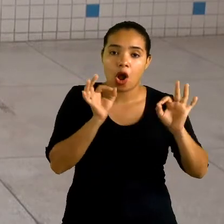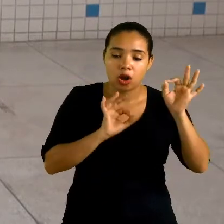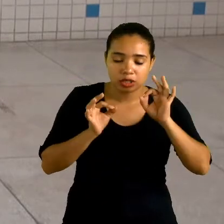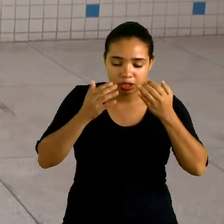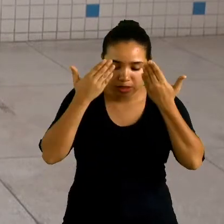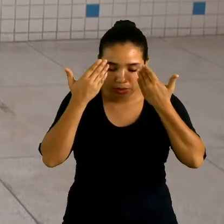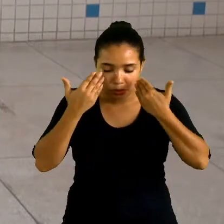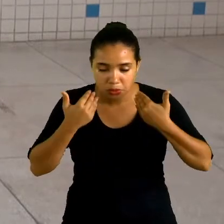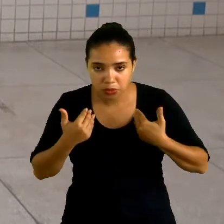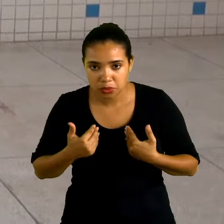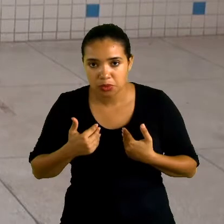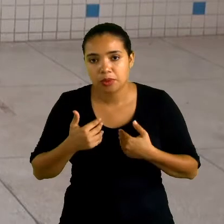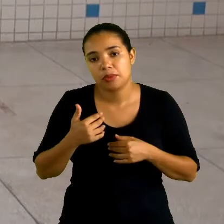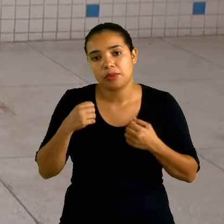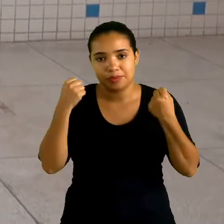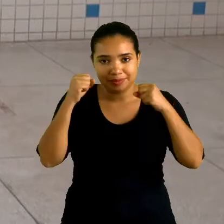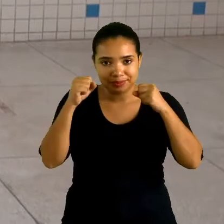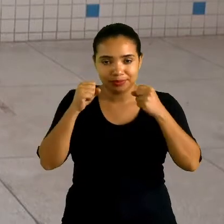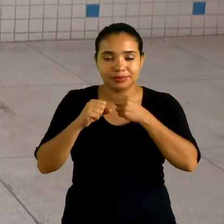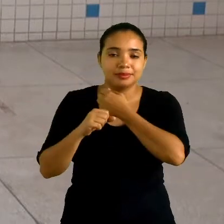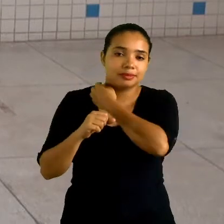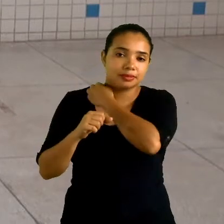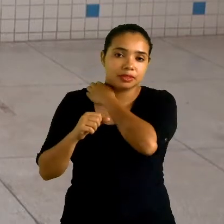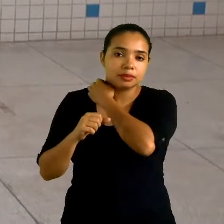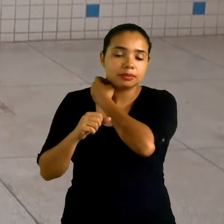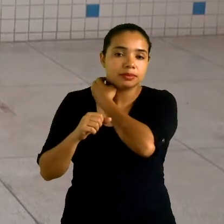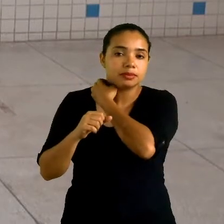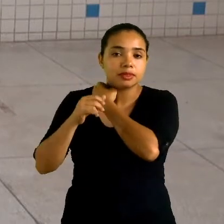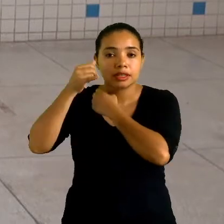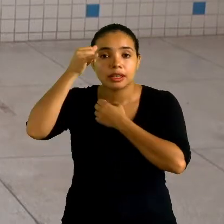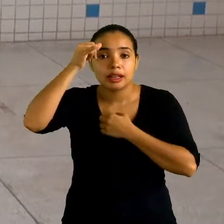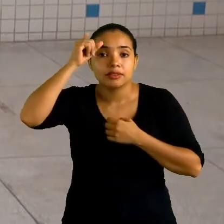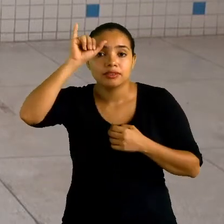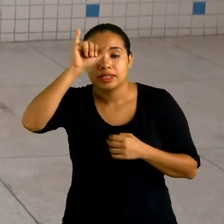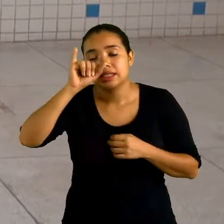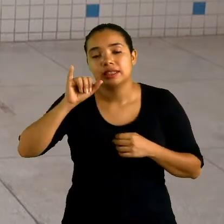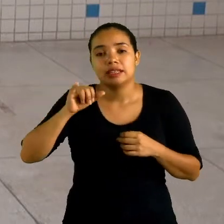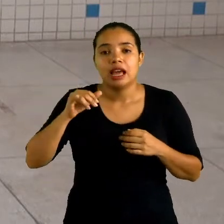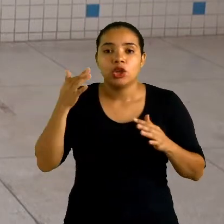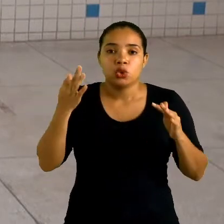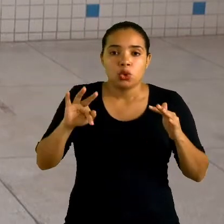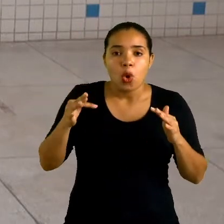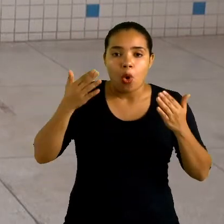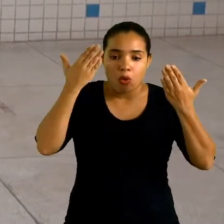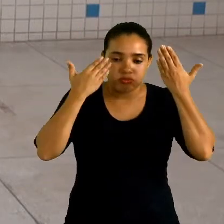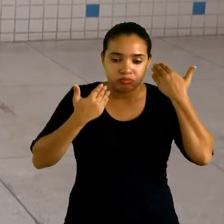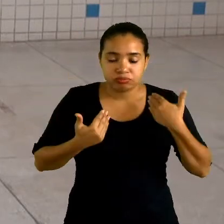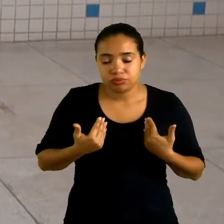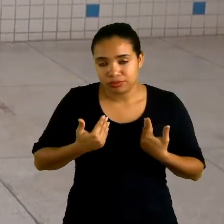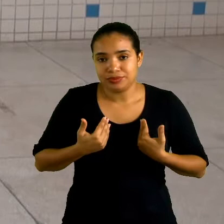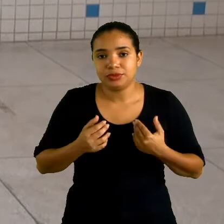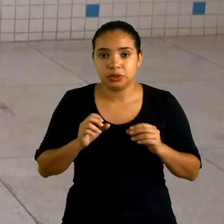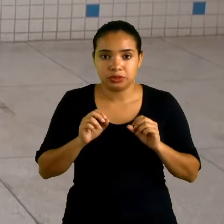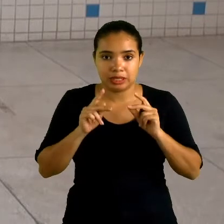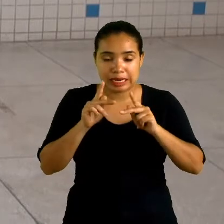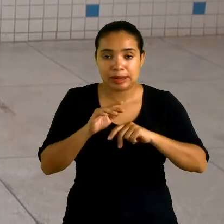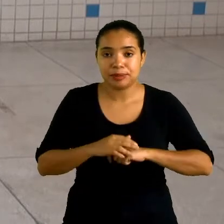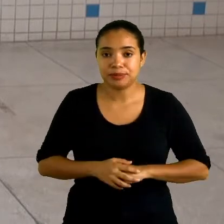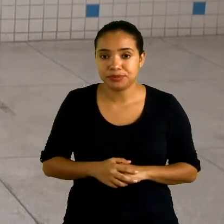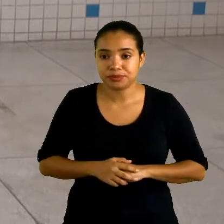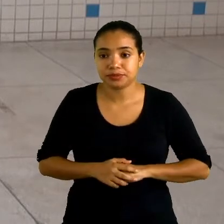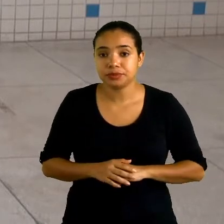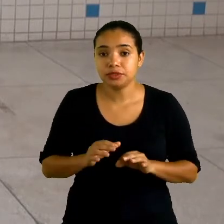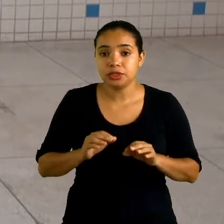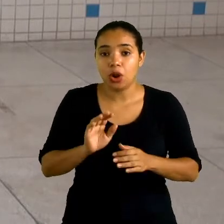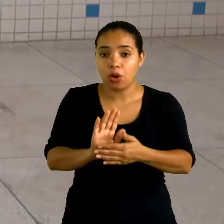nosso corpo para as atividades físicas, para a gente evitar aí alguma lesão ou que a gente se machuque, ok? Vamos lá então para o nosso